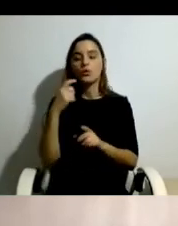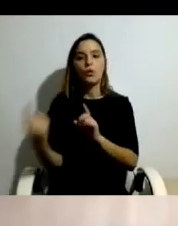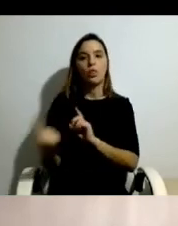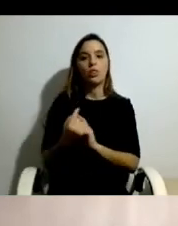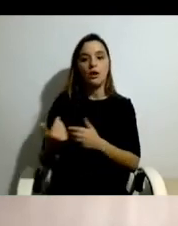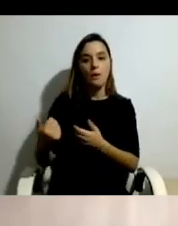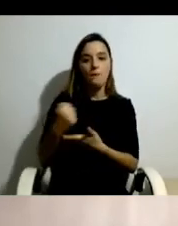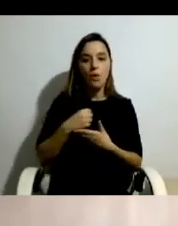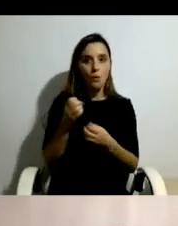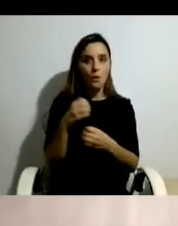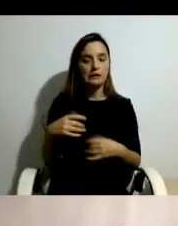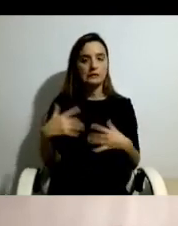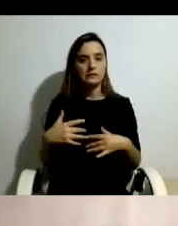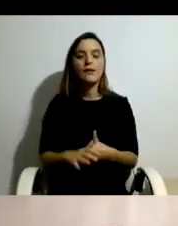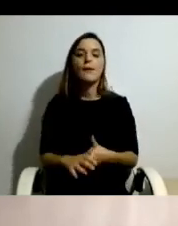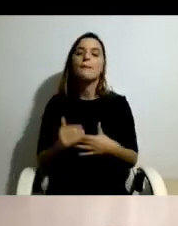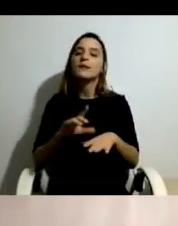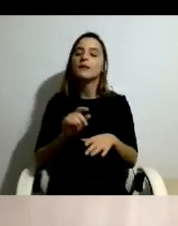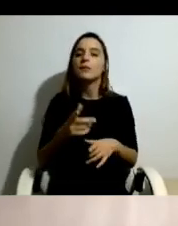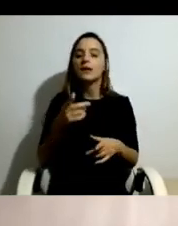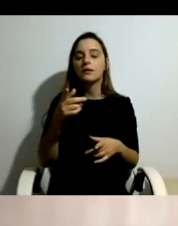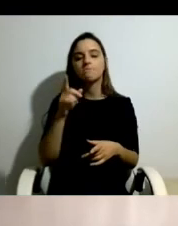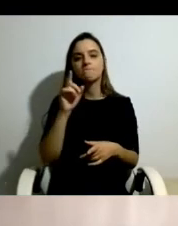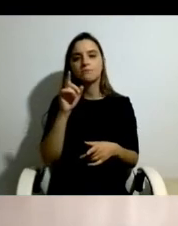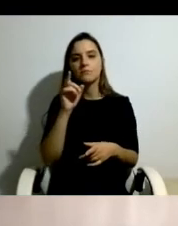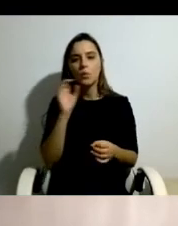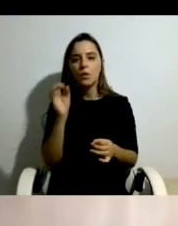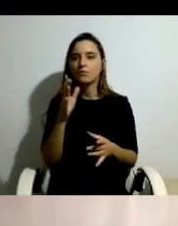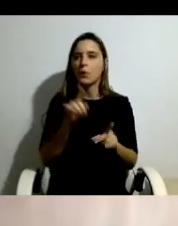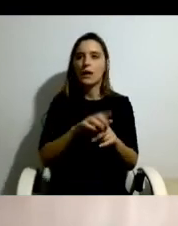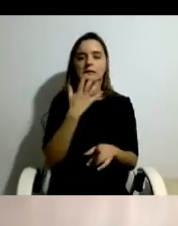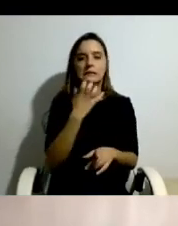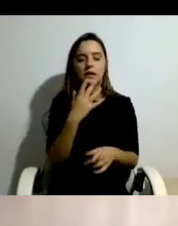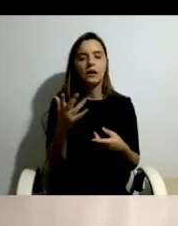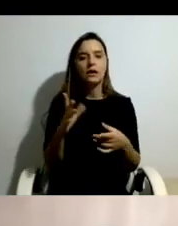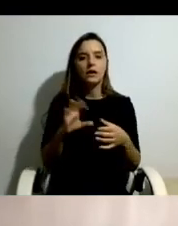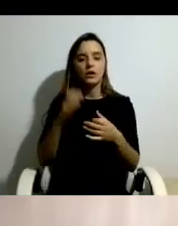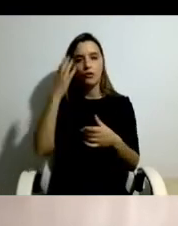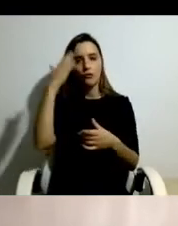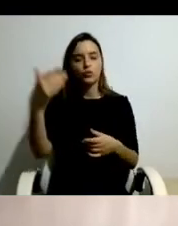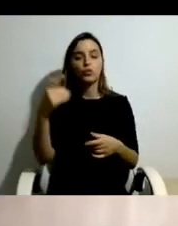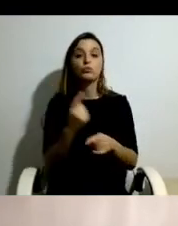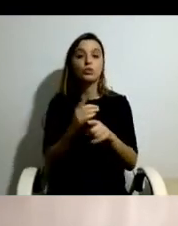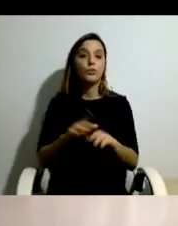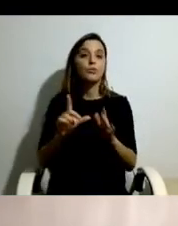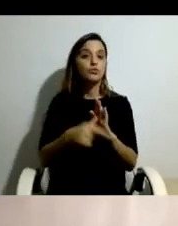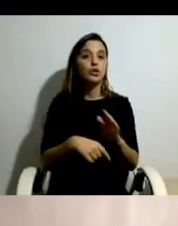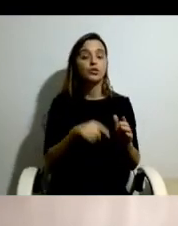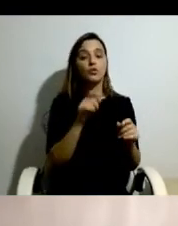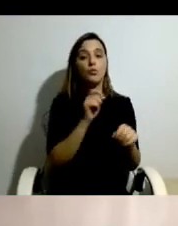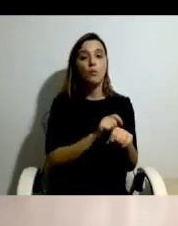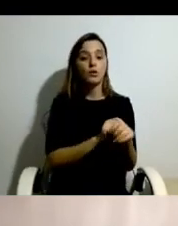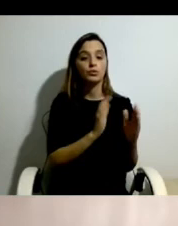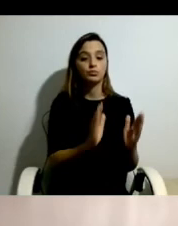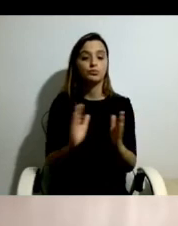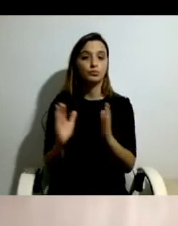Mas também insegurança e incerteza relativamente ao futuro. Como nós vimos, este projeto teve três momentos. Teve um primeiro momento de dois